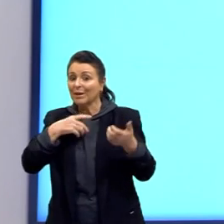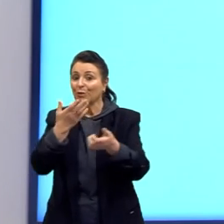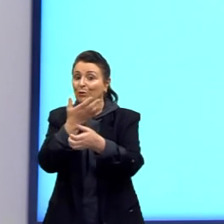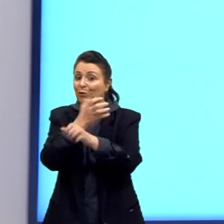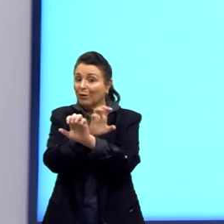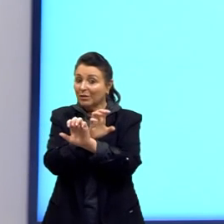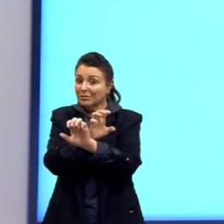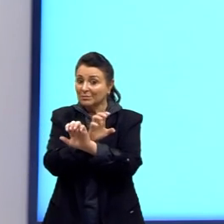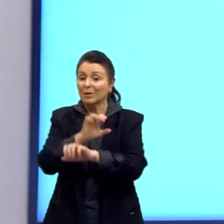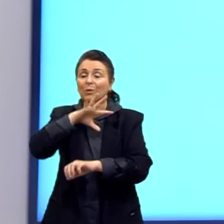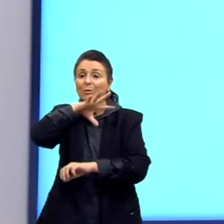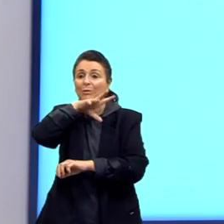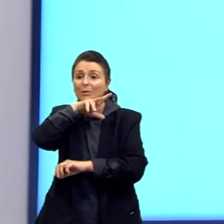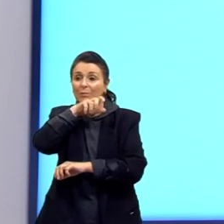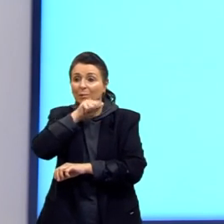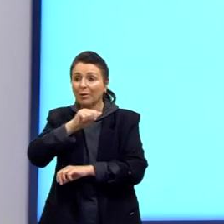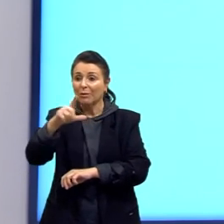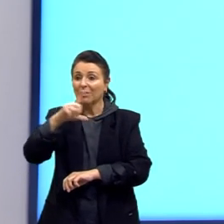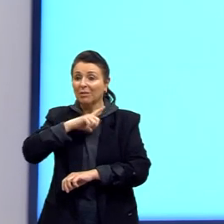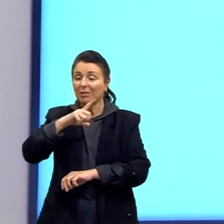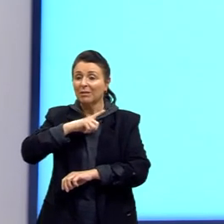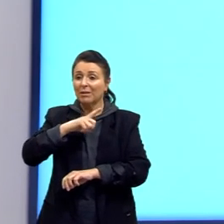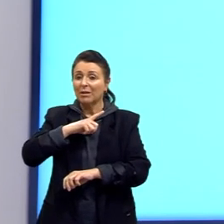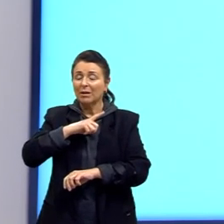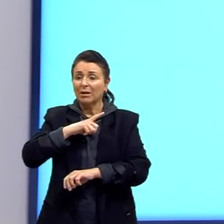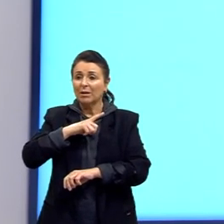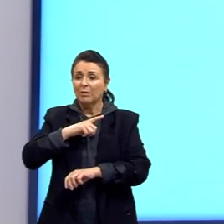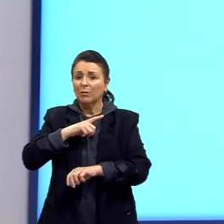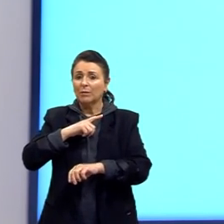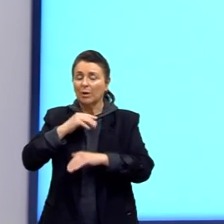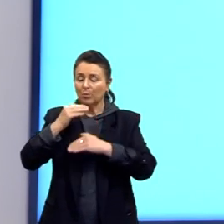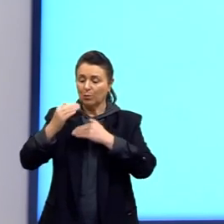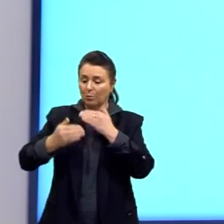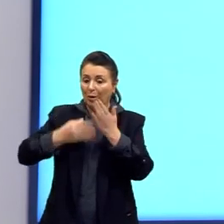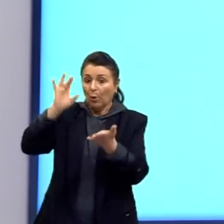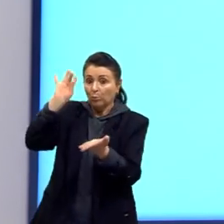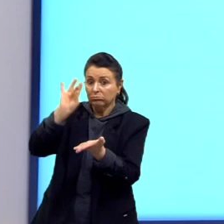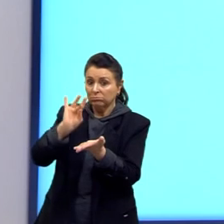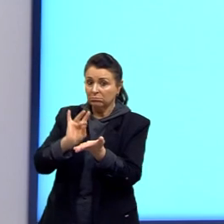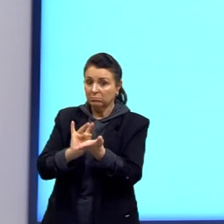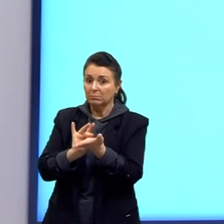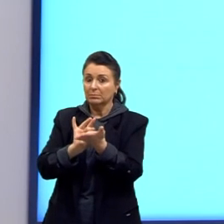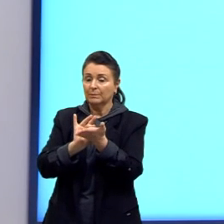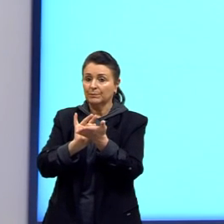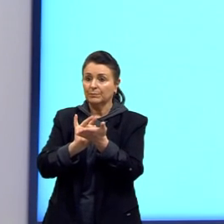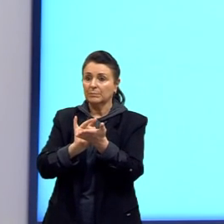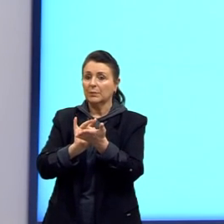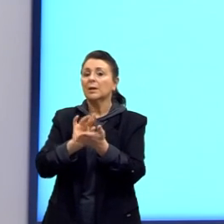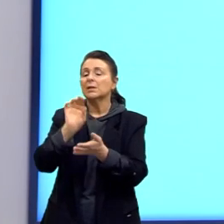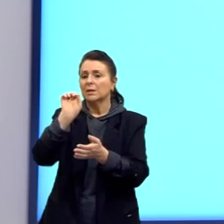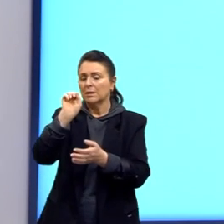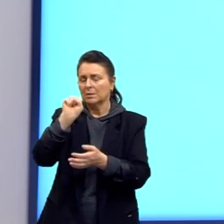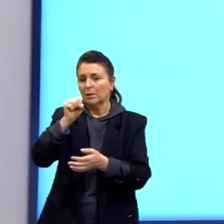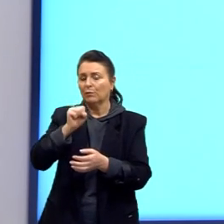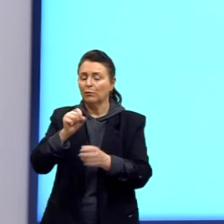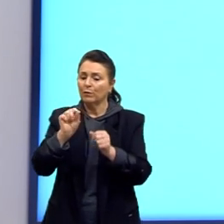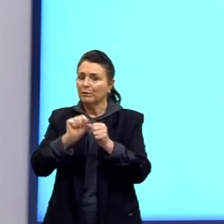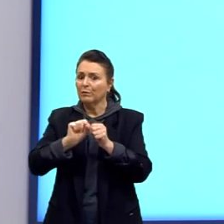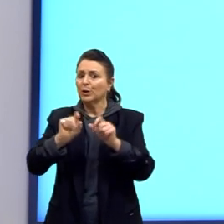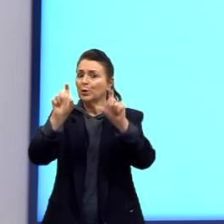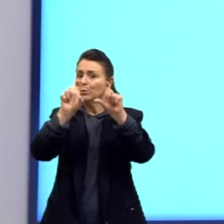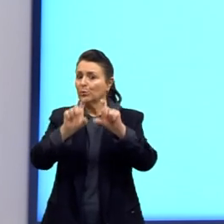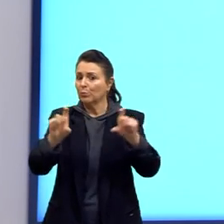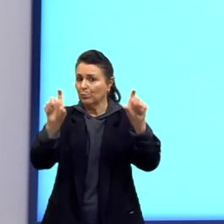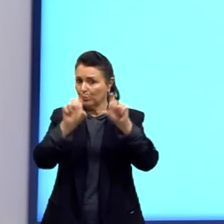desse animal. Aqui é uma constituição dele, claro, computadorizada, como é que ele